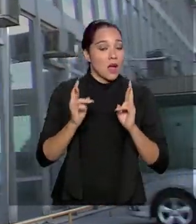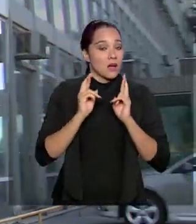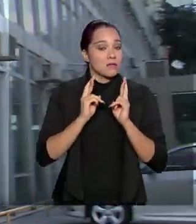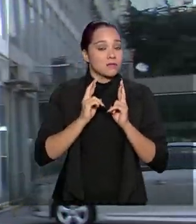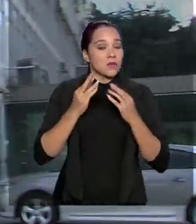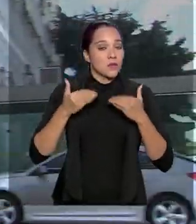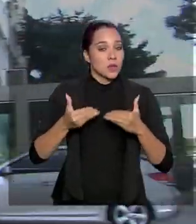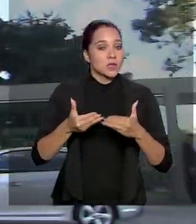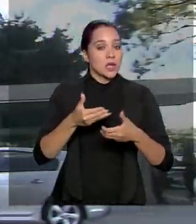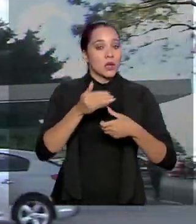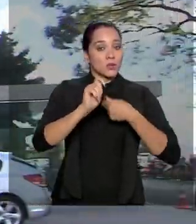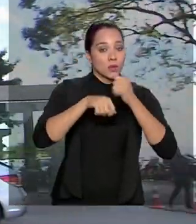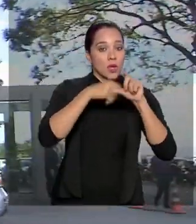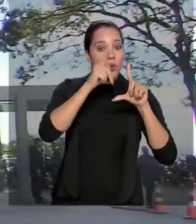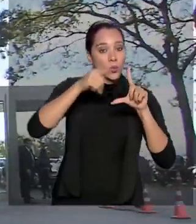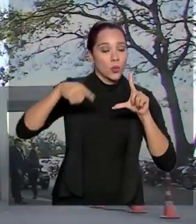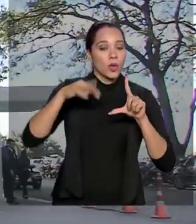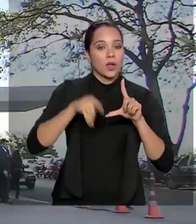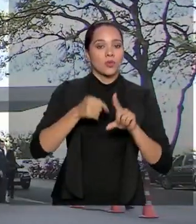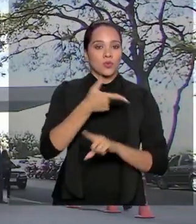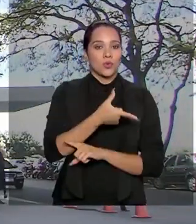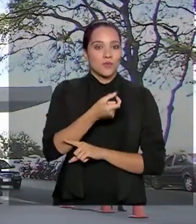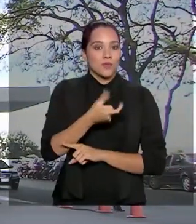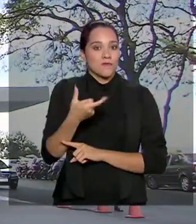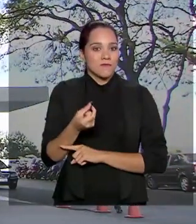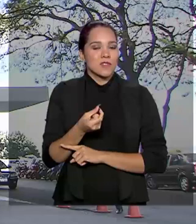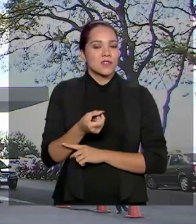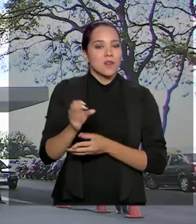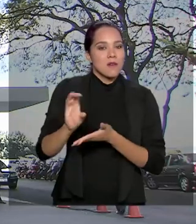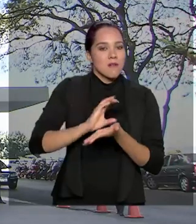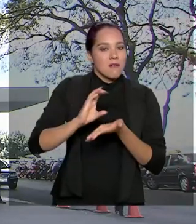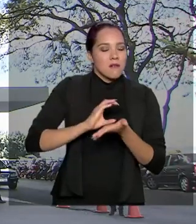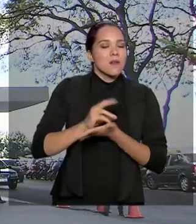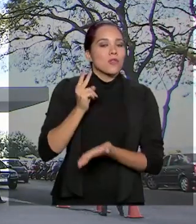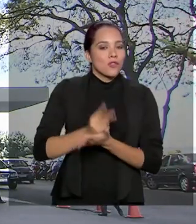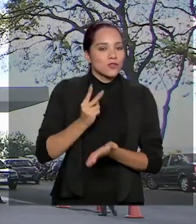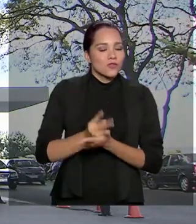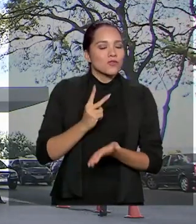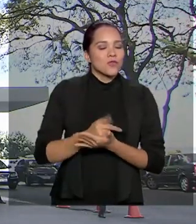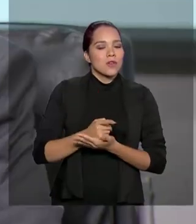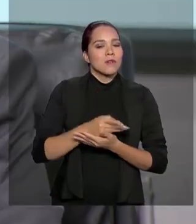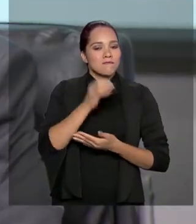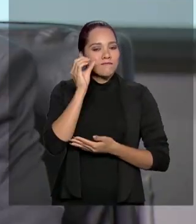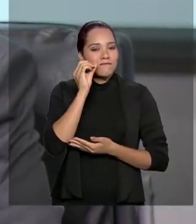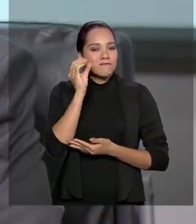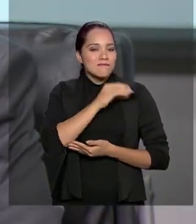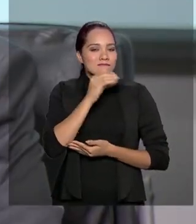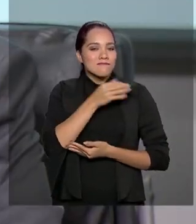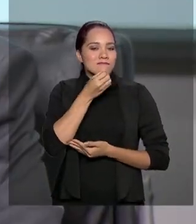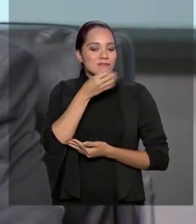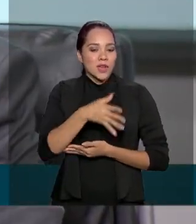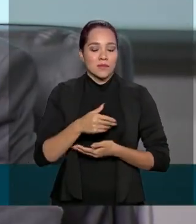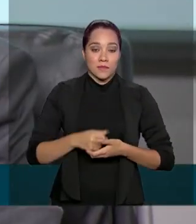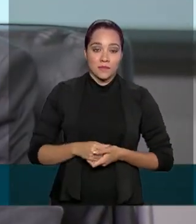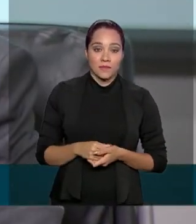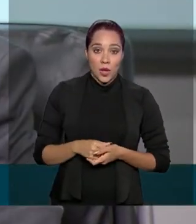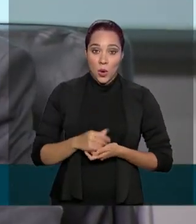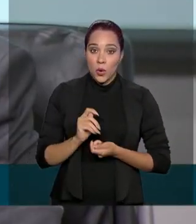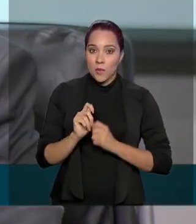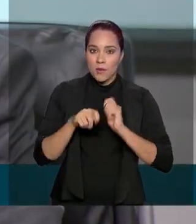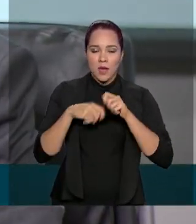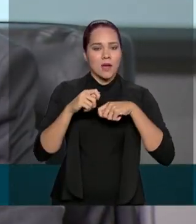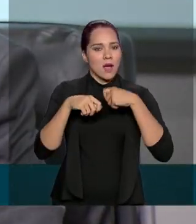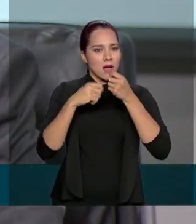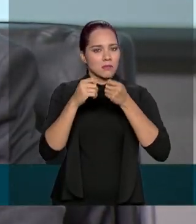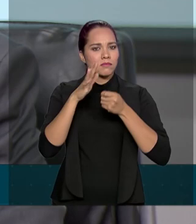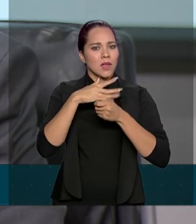Ministério da Economia é de que em 2020 a arrecadação continue em ritmo acelerado. O mercado está revendo